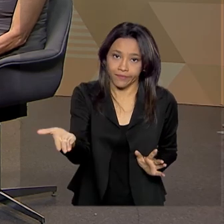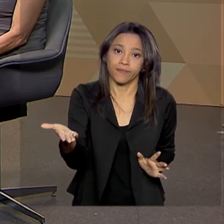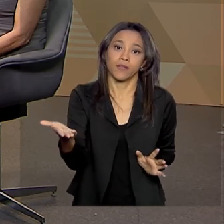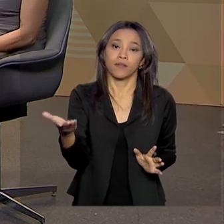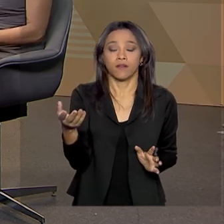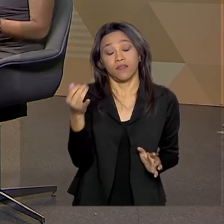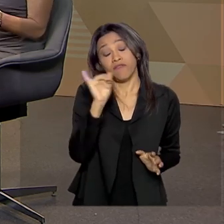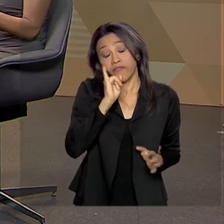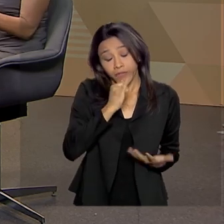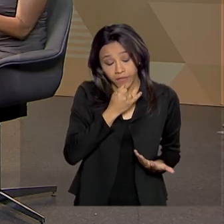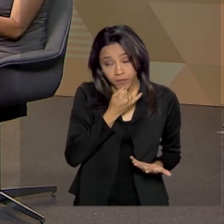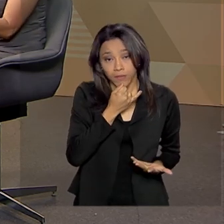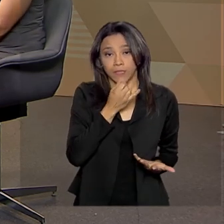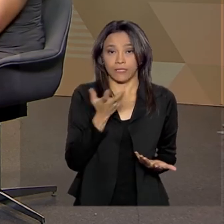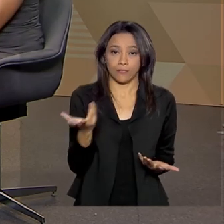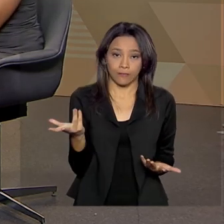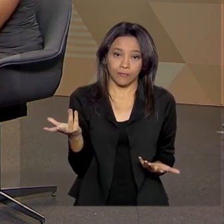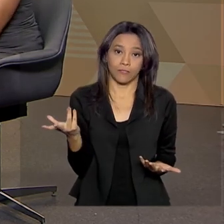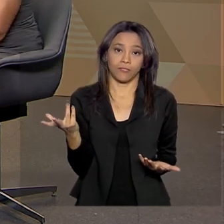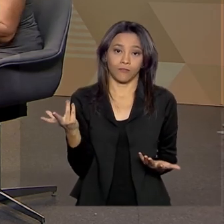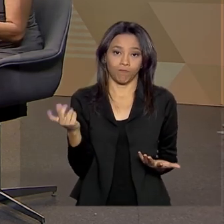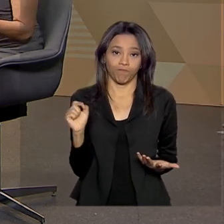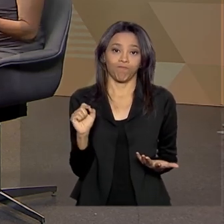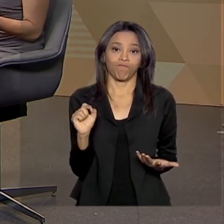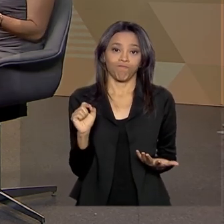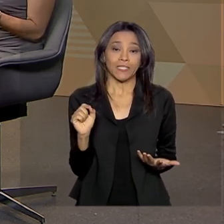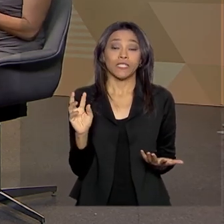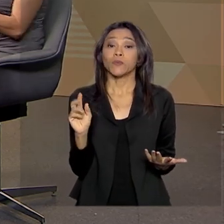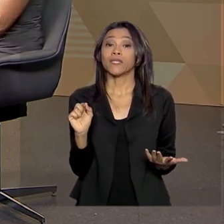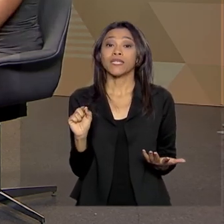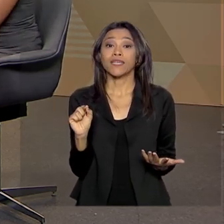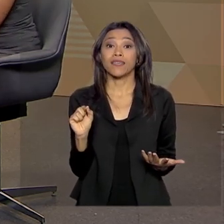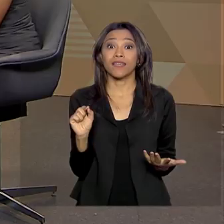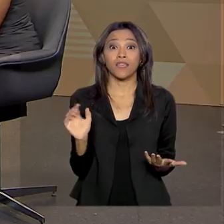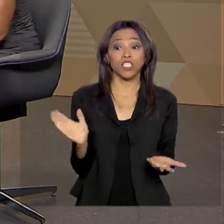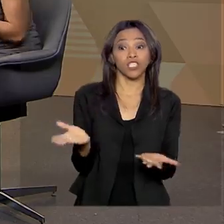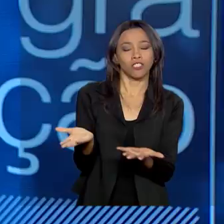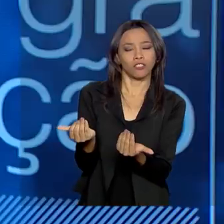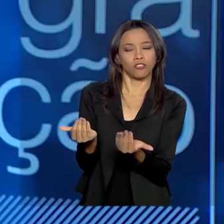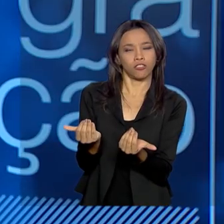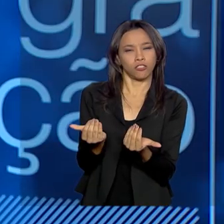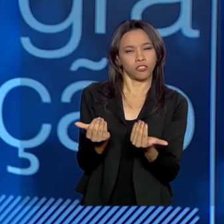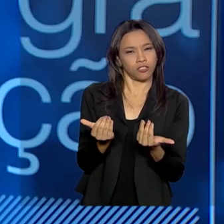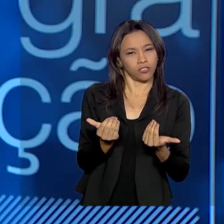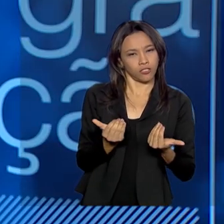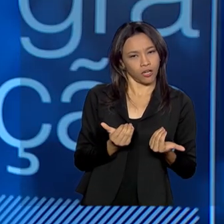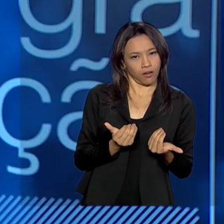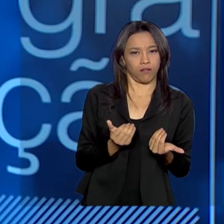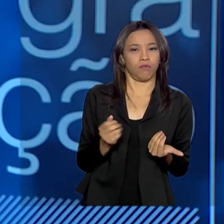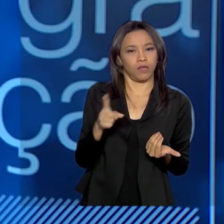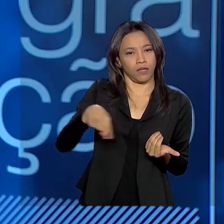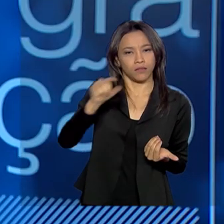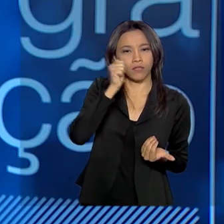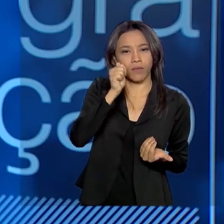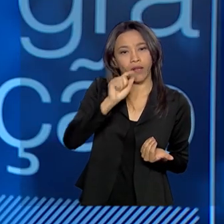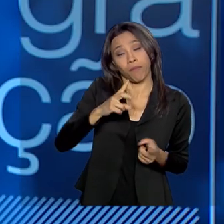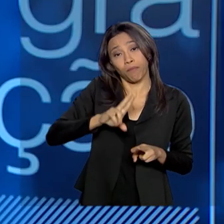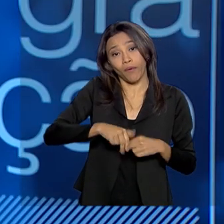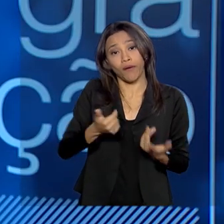dos grandes caldos de recolhimento dessas vítimas é a vulnerabilidade social.